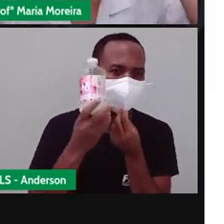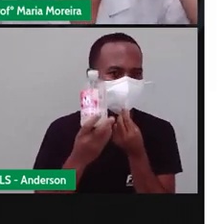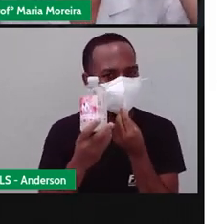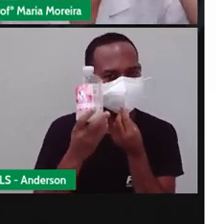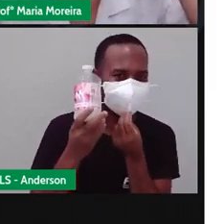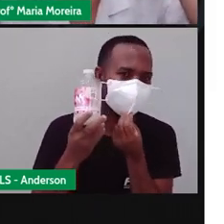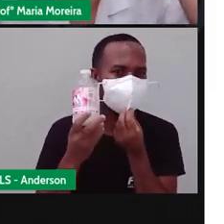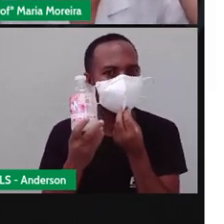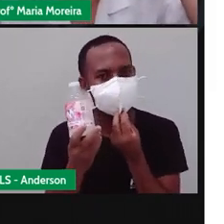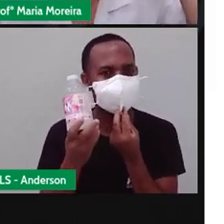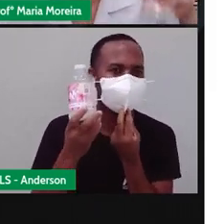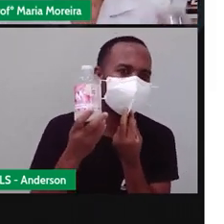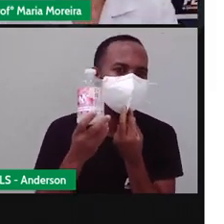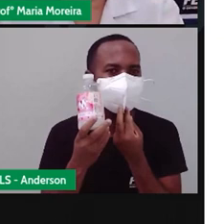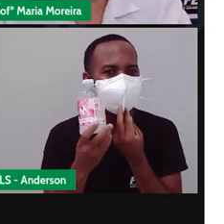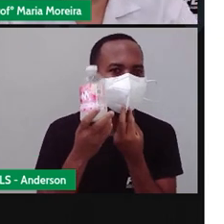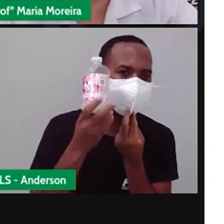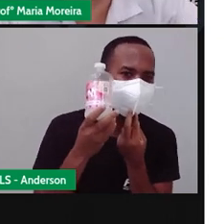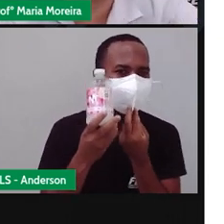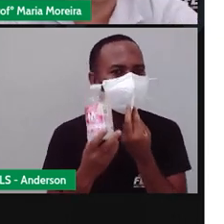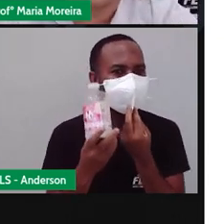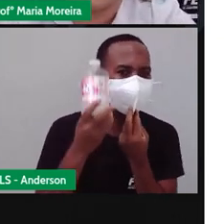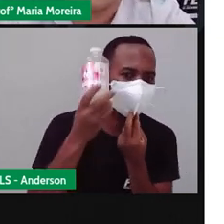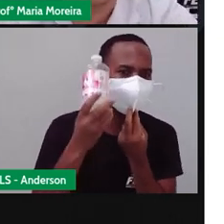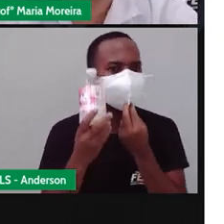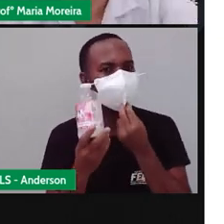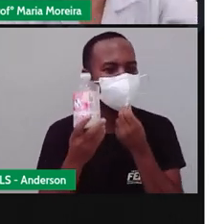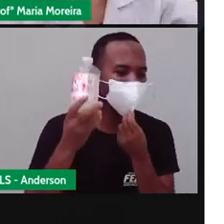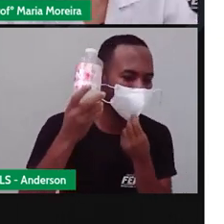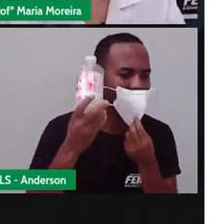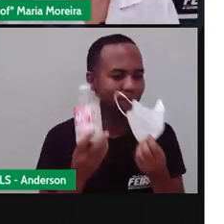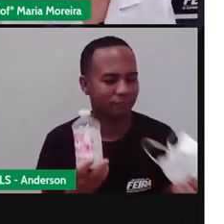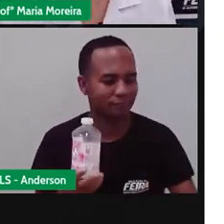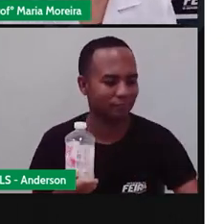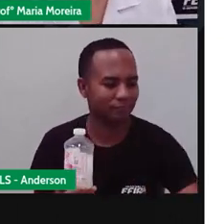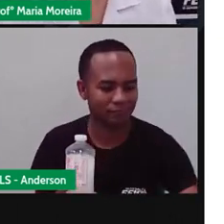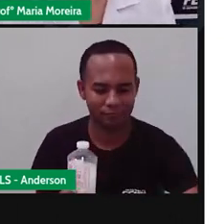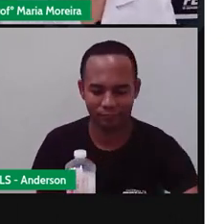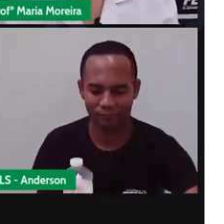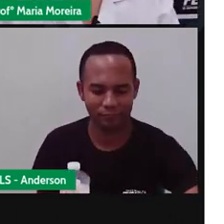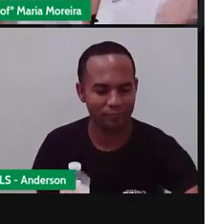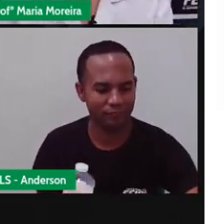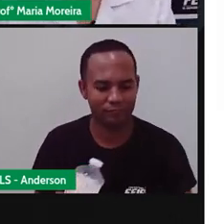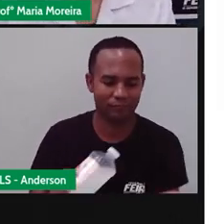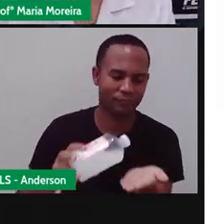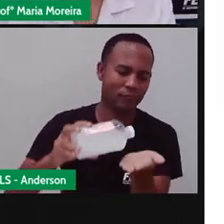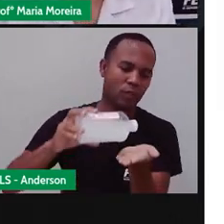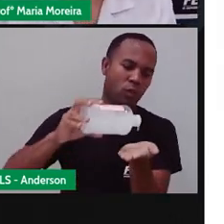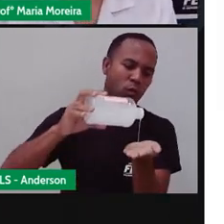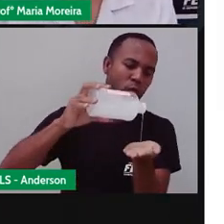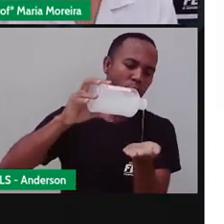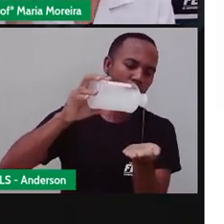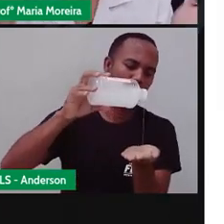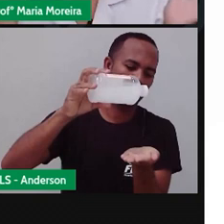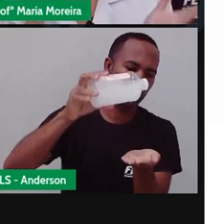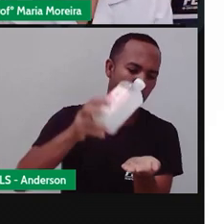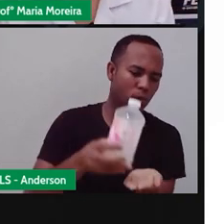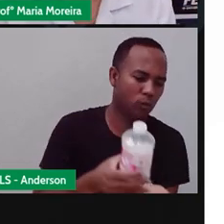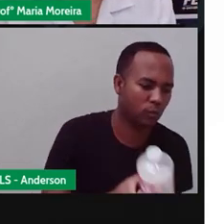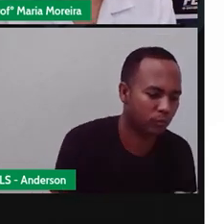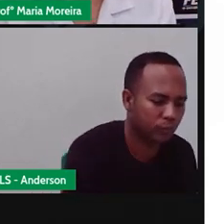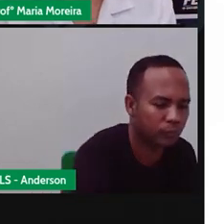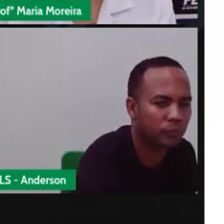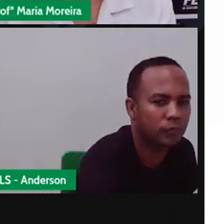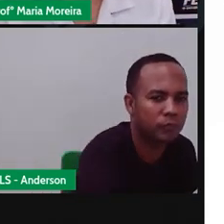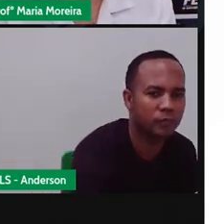usem álcool em gel, usem máscara, se protejam, fiquem bem guardadinhos, né, pratiquem o distanciamento social, pra